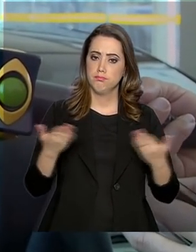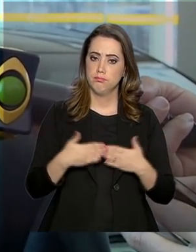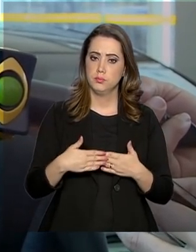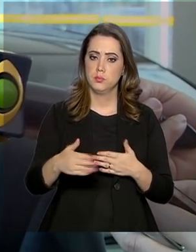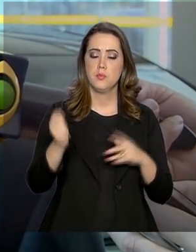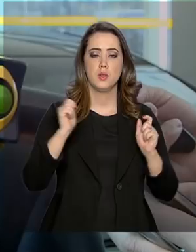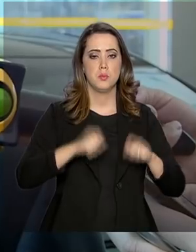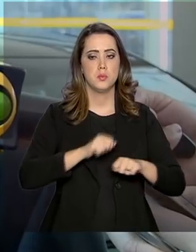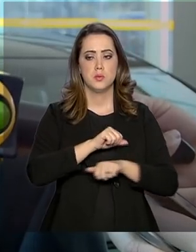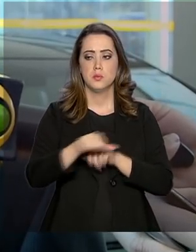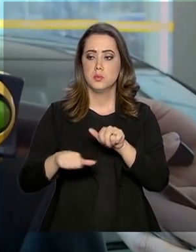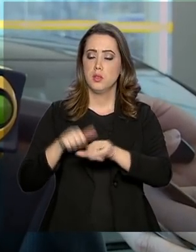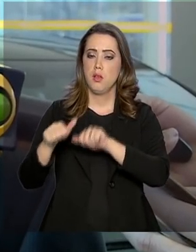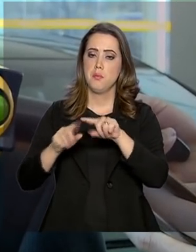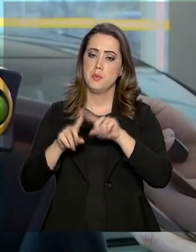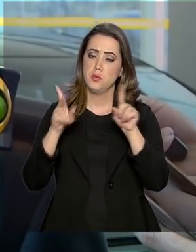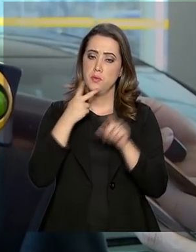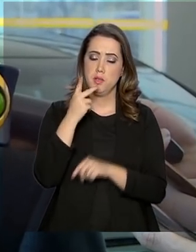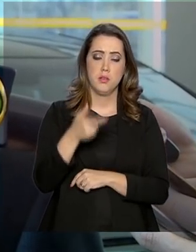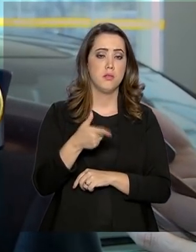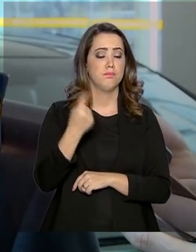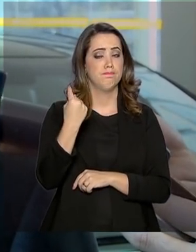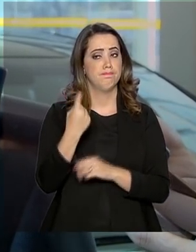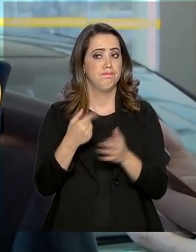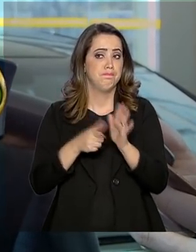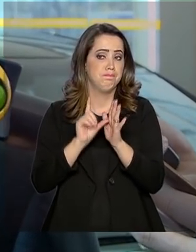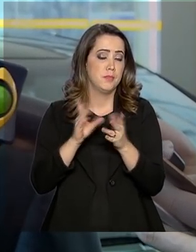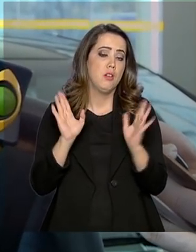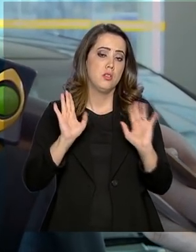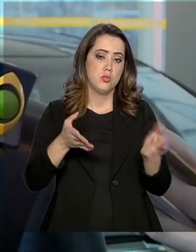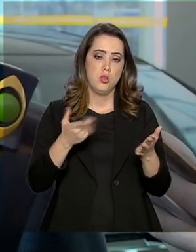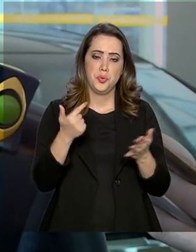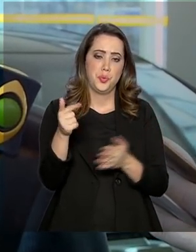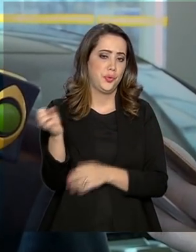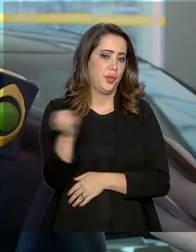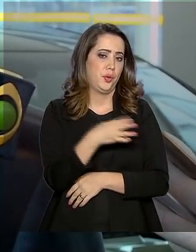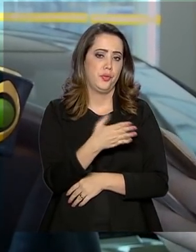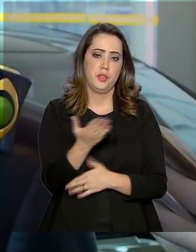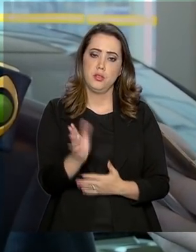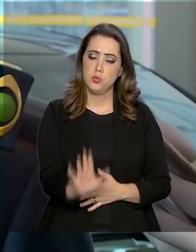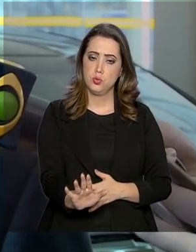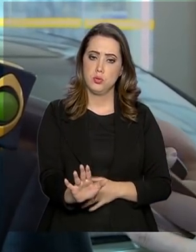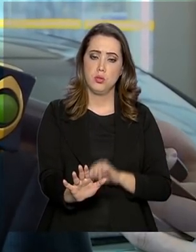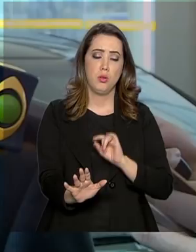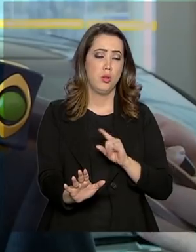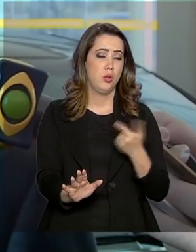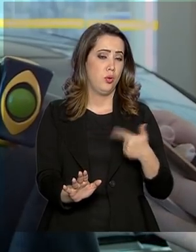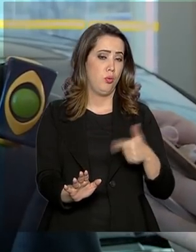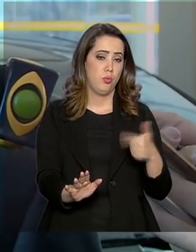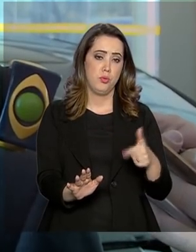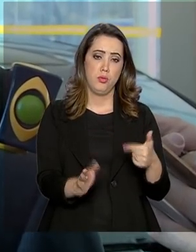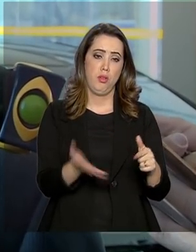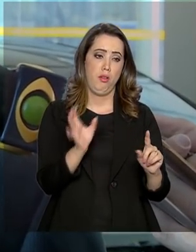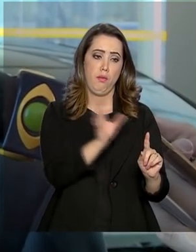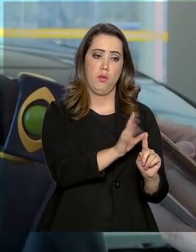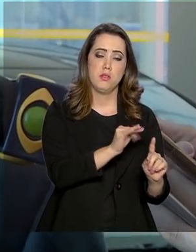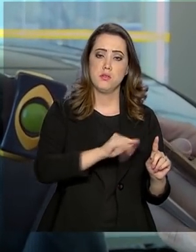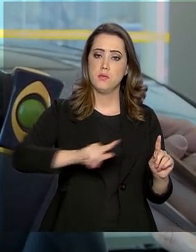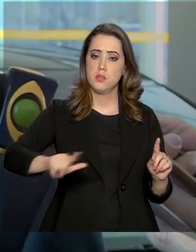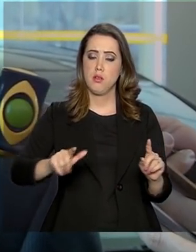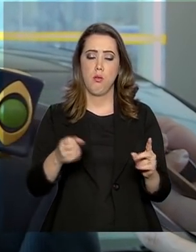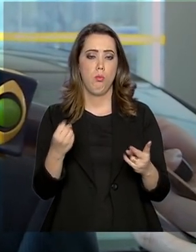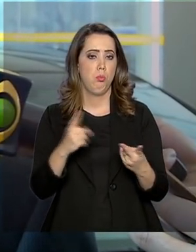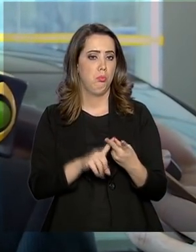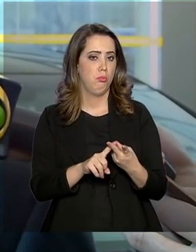modificações, mas como eu já disse anteriormente, por isso que eu falei, que não há nenhuma novidade, de que não haverá impacto fiscal e